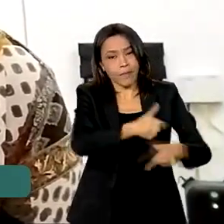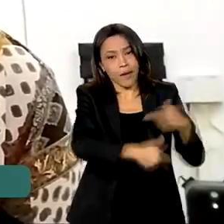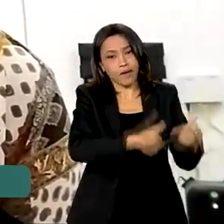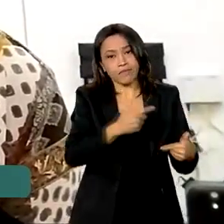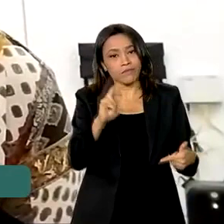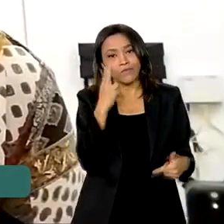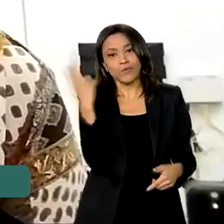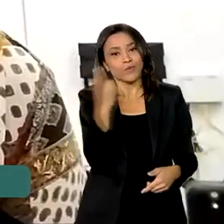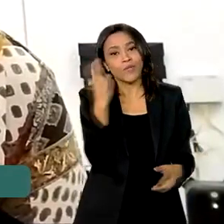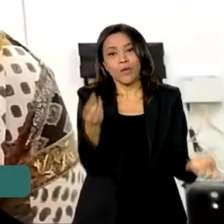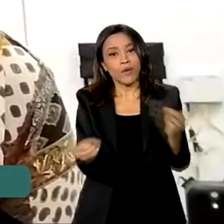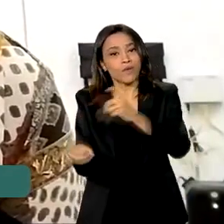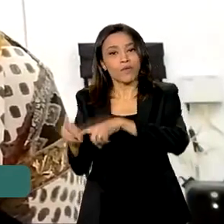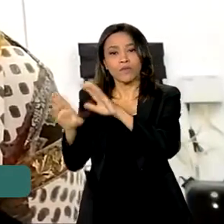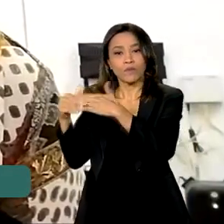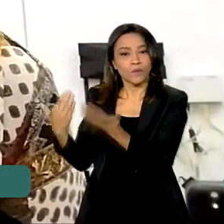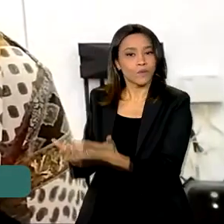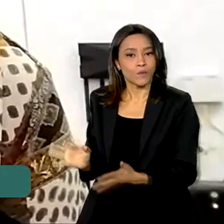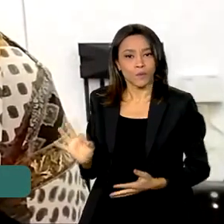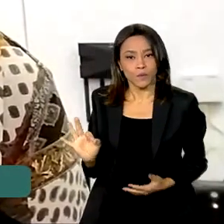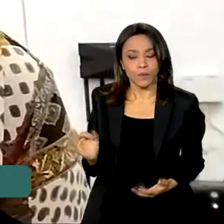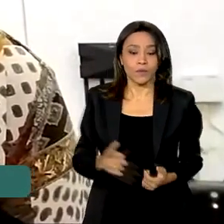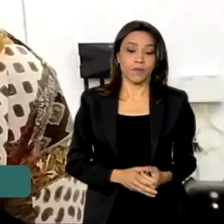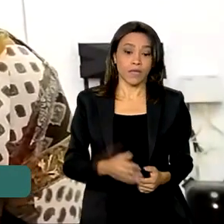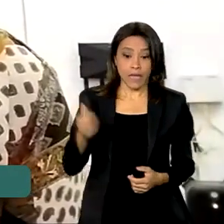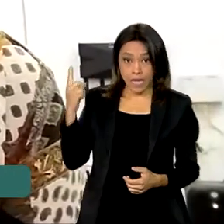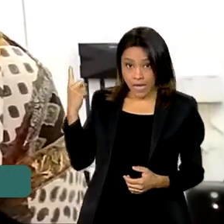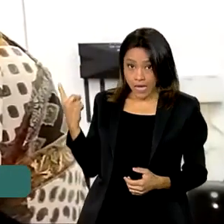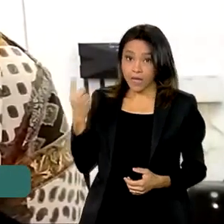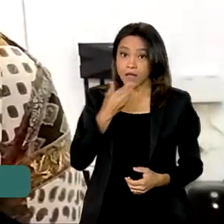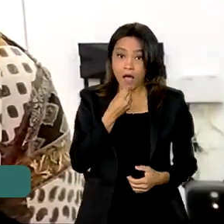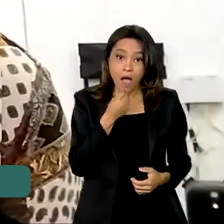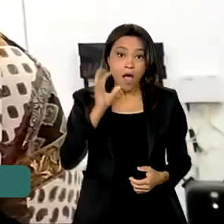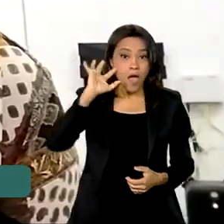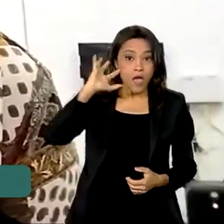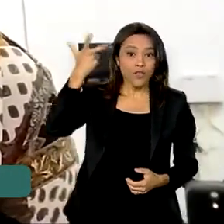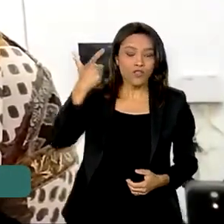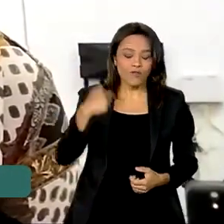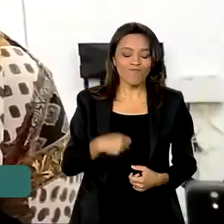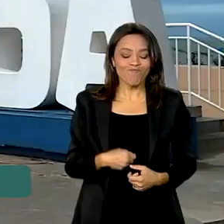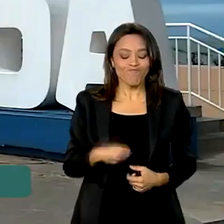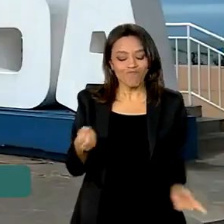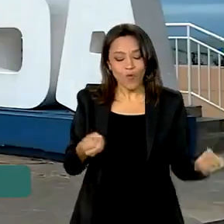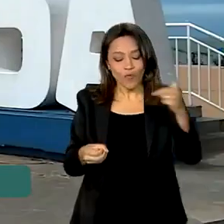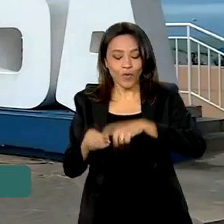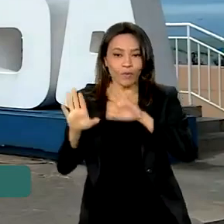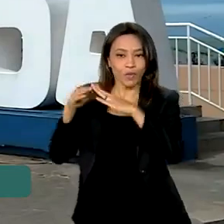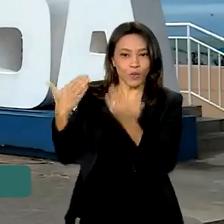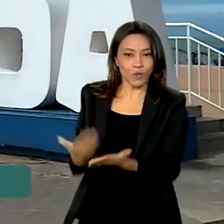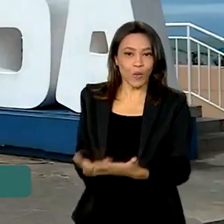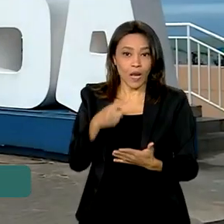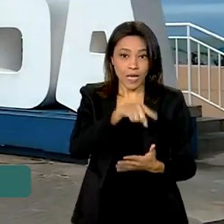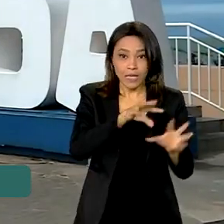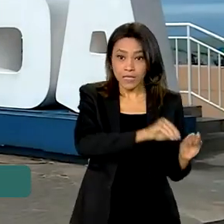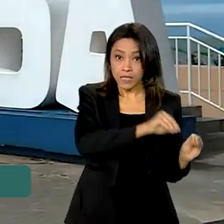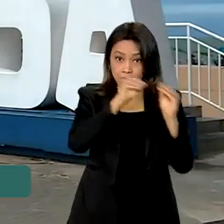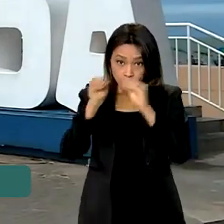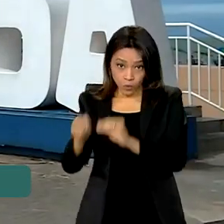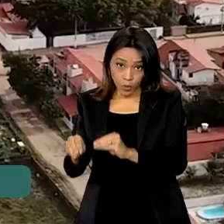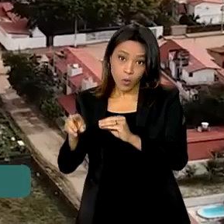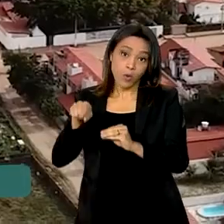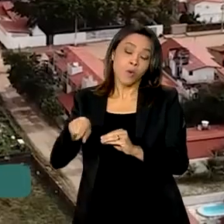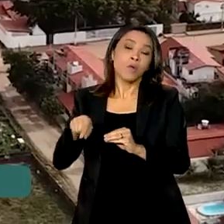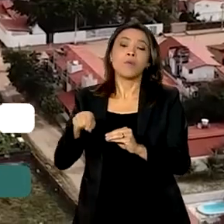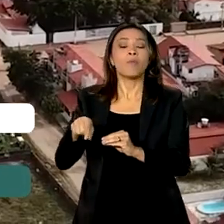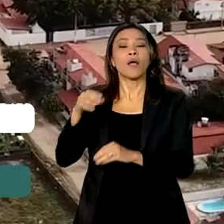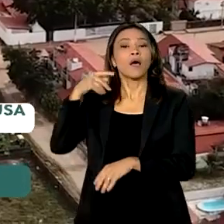não deu mais para voltar para a escola. Até que Evan decidiu que era tempo de recomeçar. Ao mudar com a família para João Pessoa,